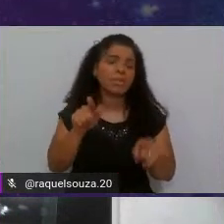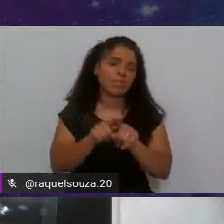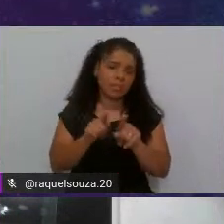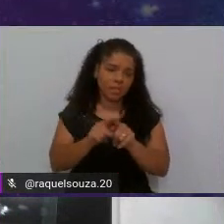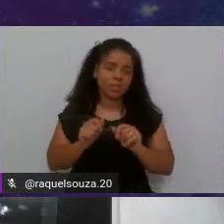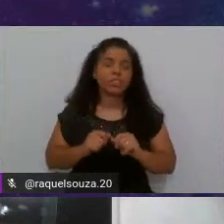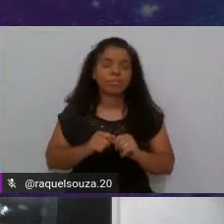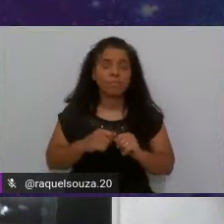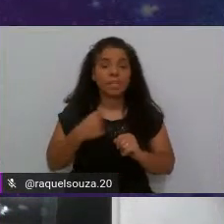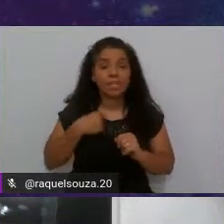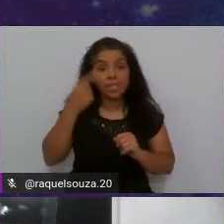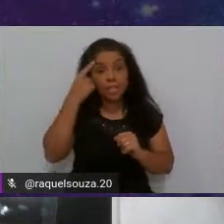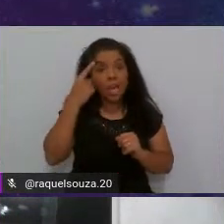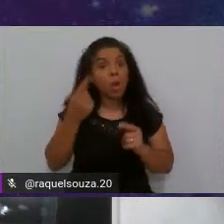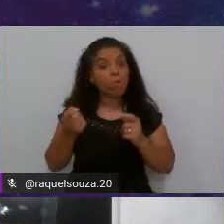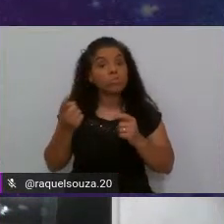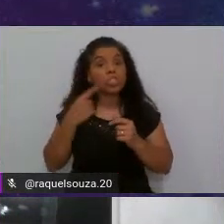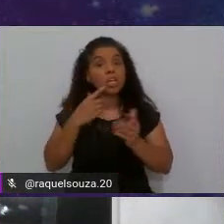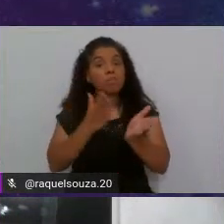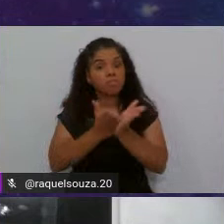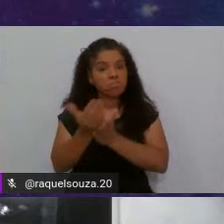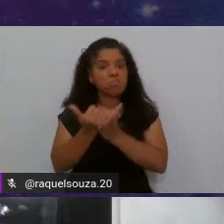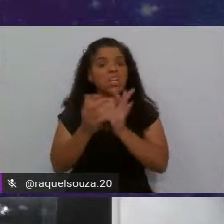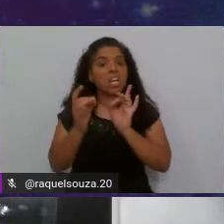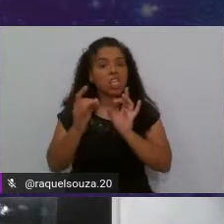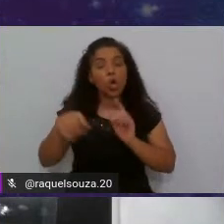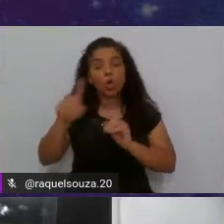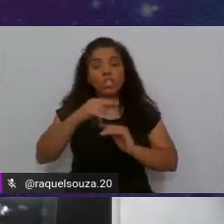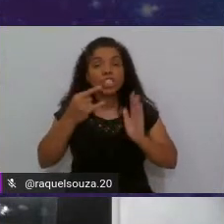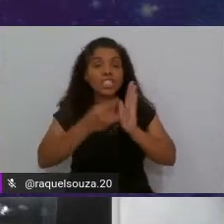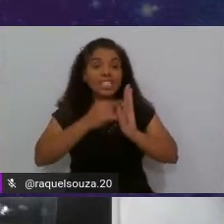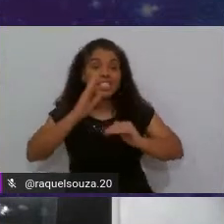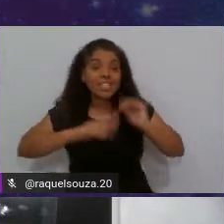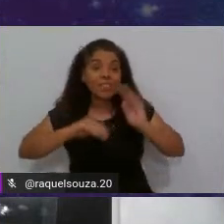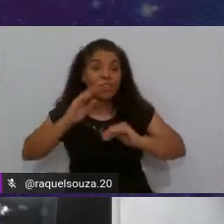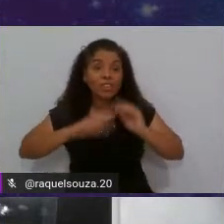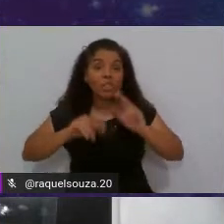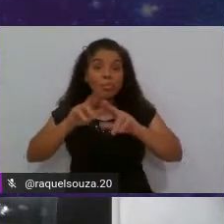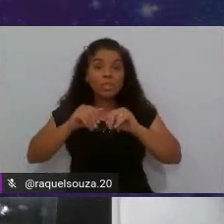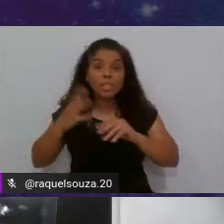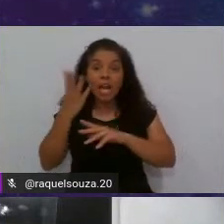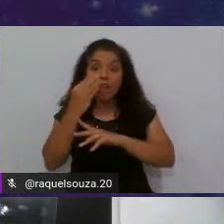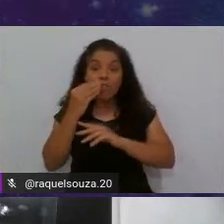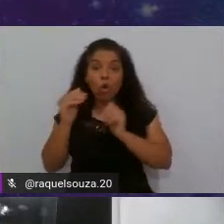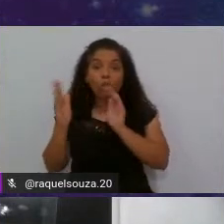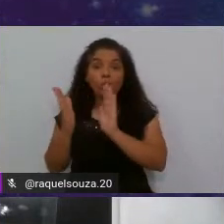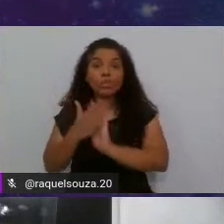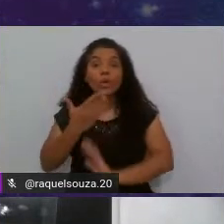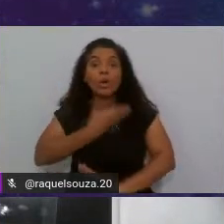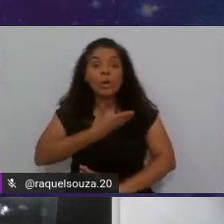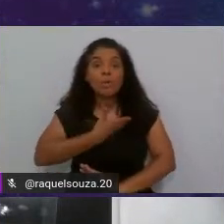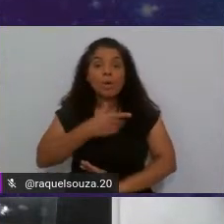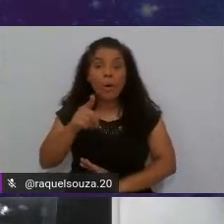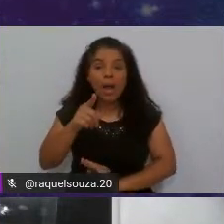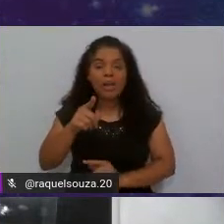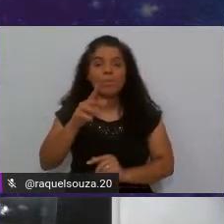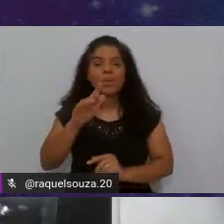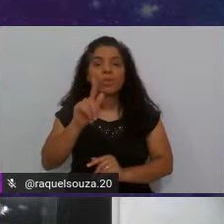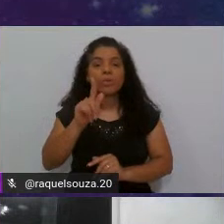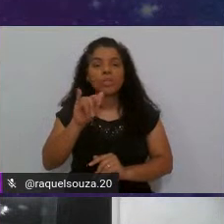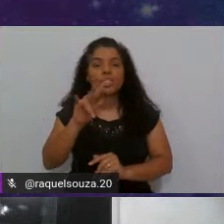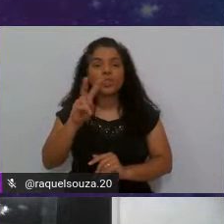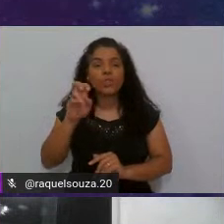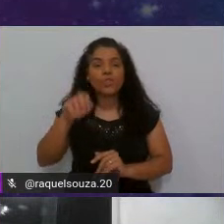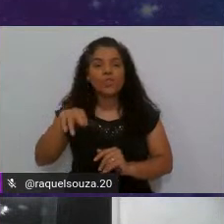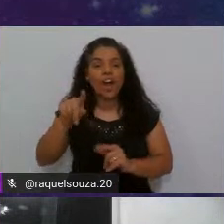E eu tive retorno, feedbacks de desenvolvedores, por isso está a fotinha aqui do meu amigo Gilvan, ele é frontiente no meu time, ele que me ajudou